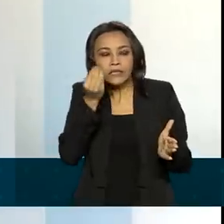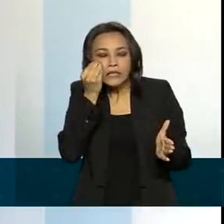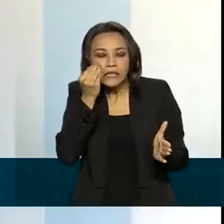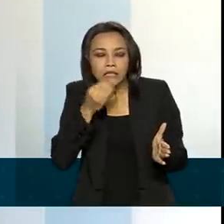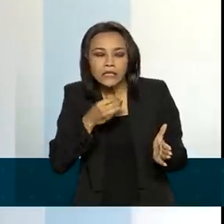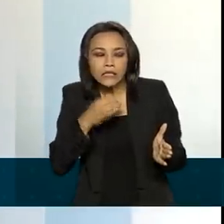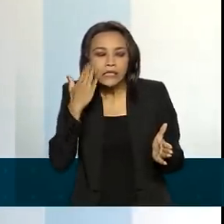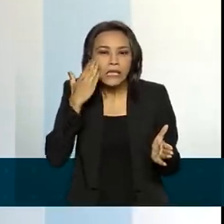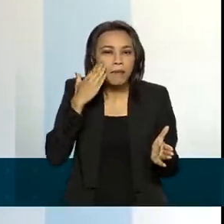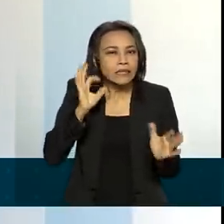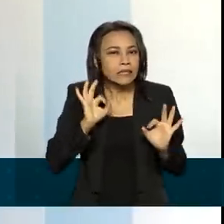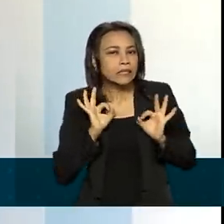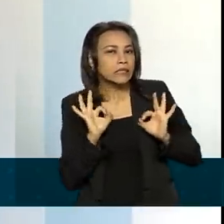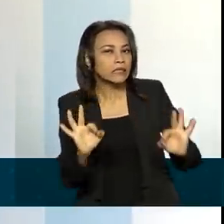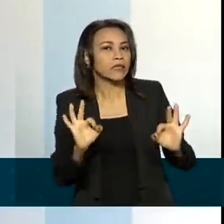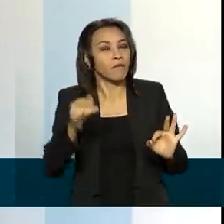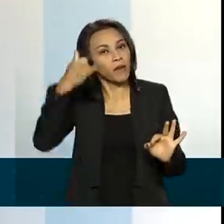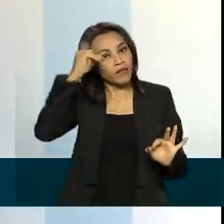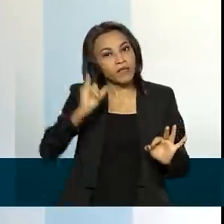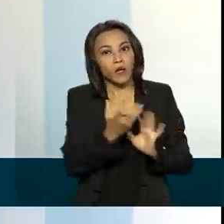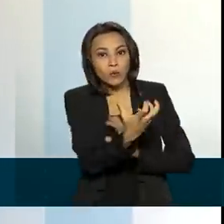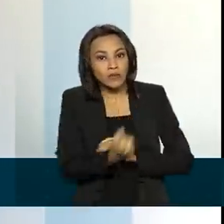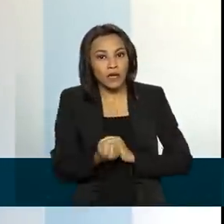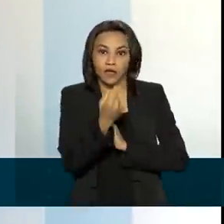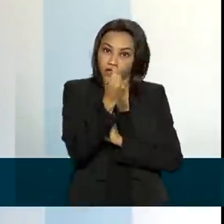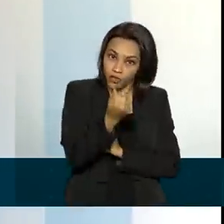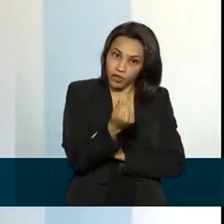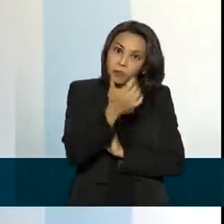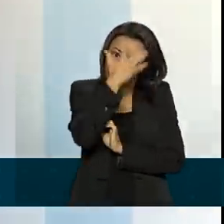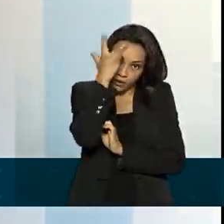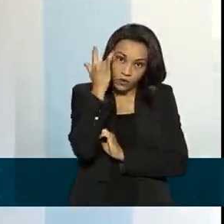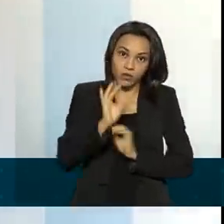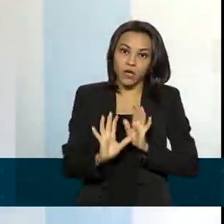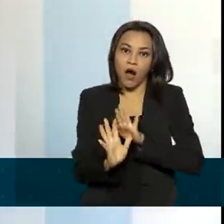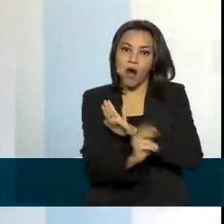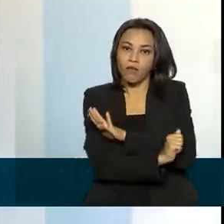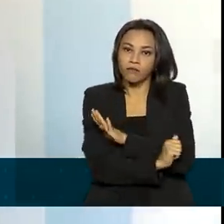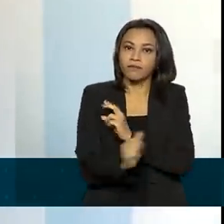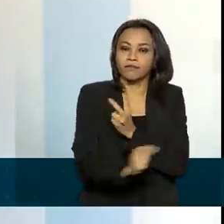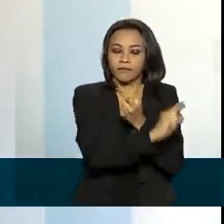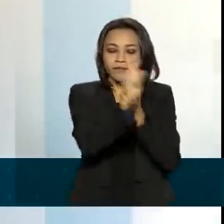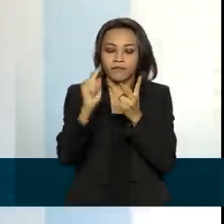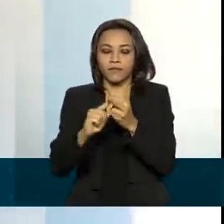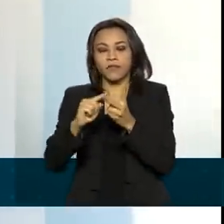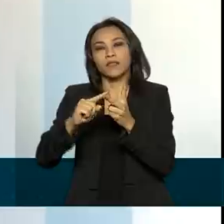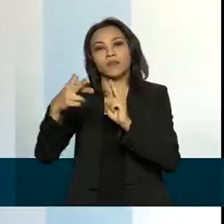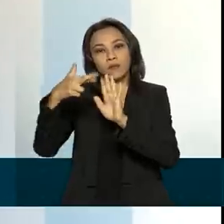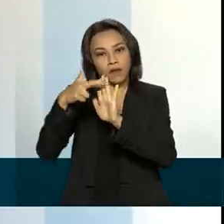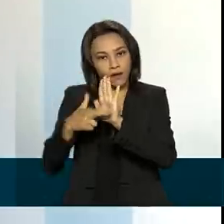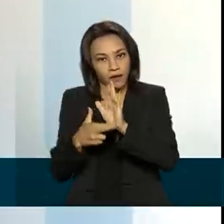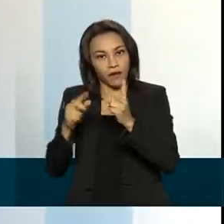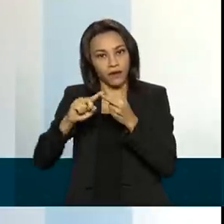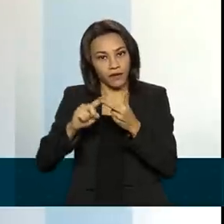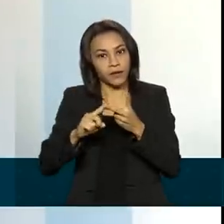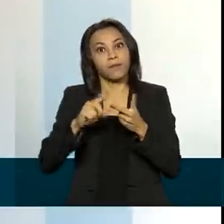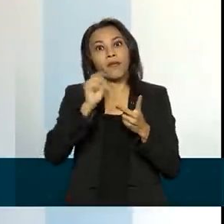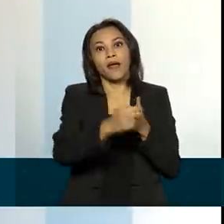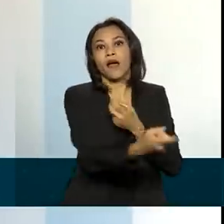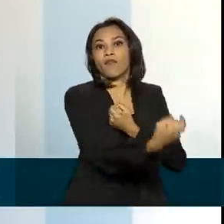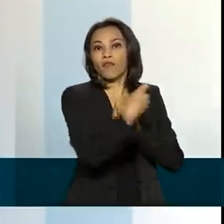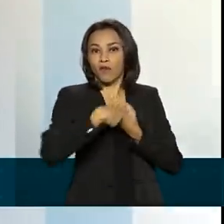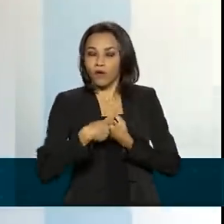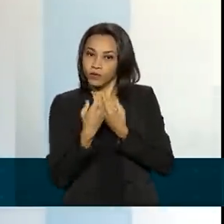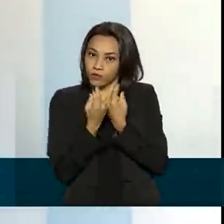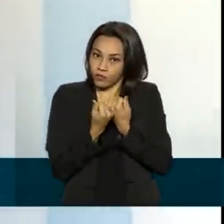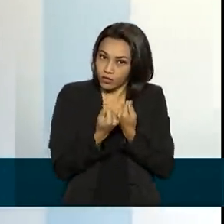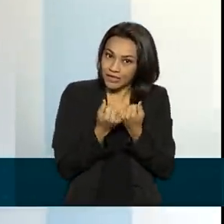medida evita o saque do dinheiro pelos golpistas. E a segunda é a garantia da devolução do dinheiro